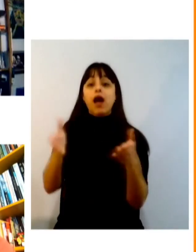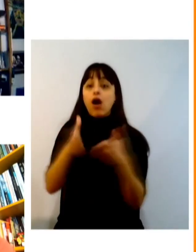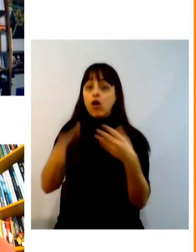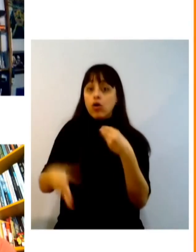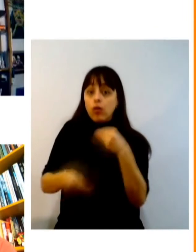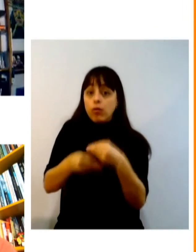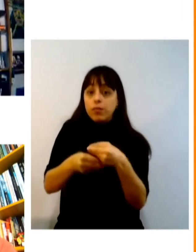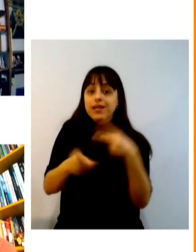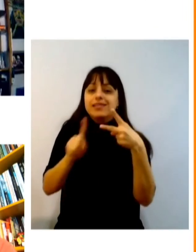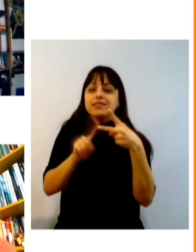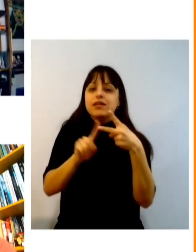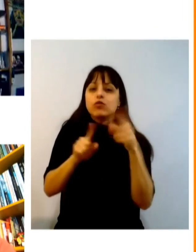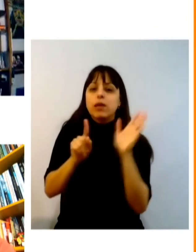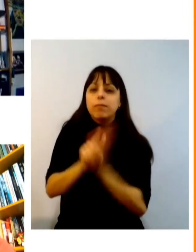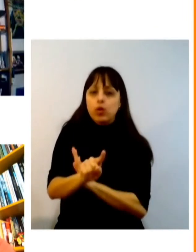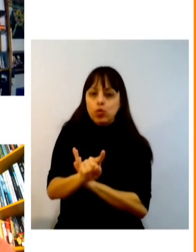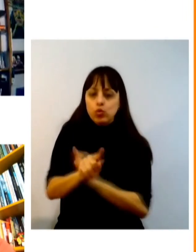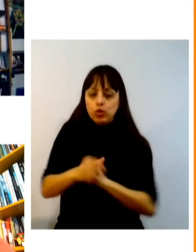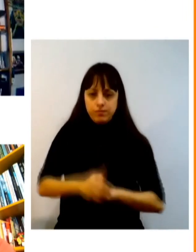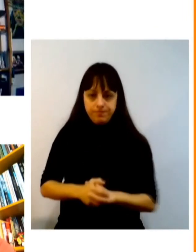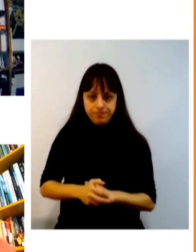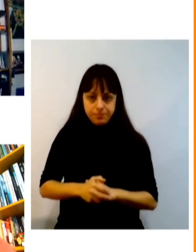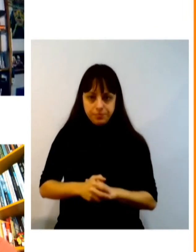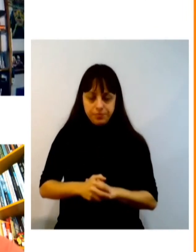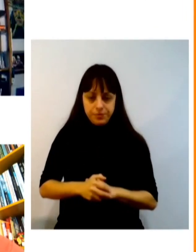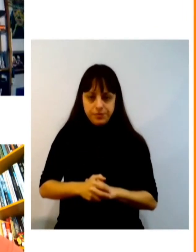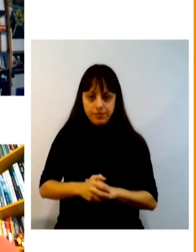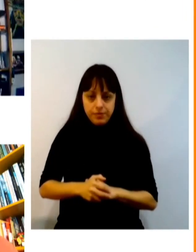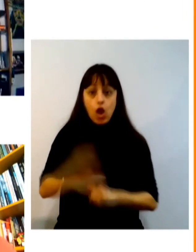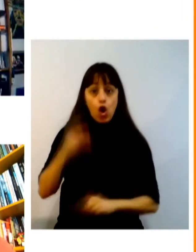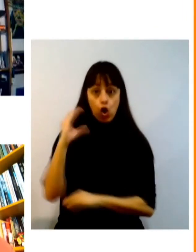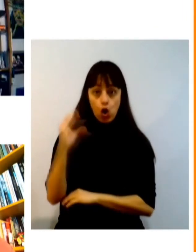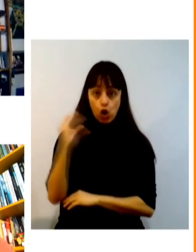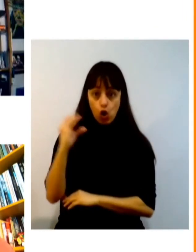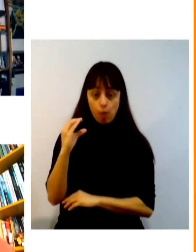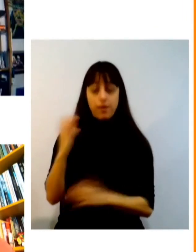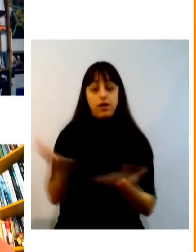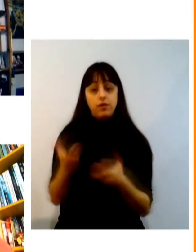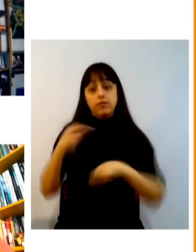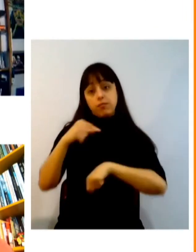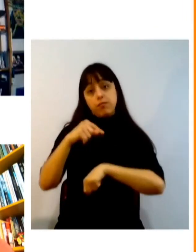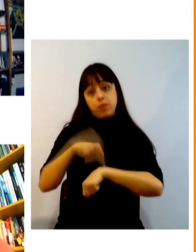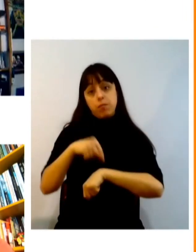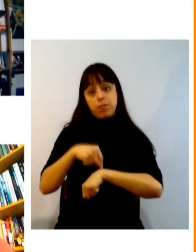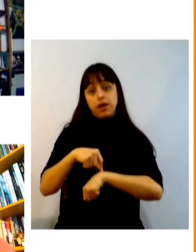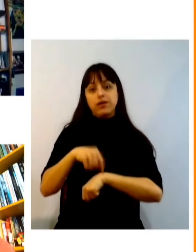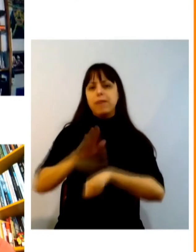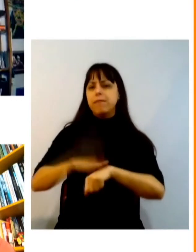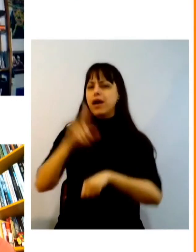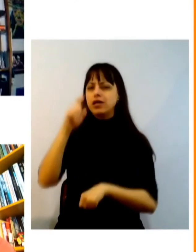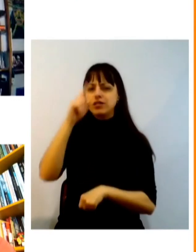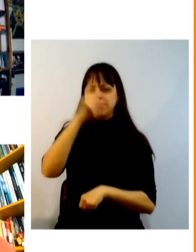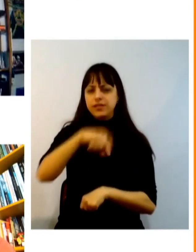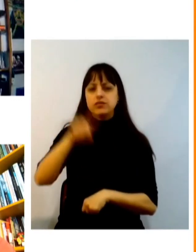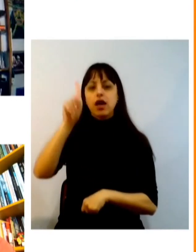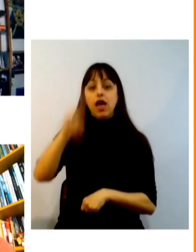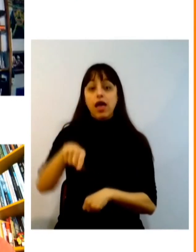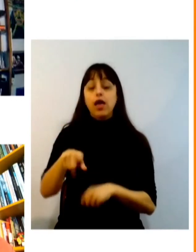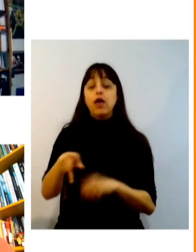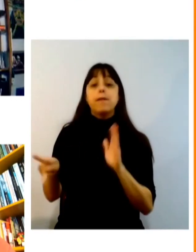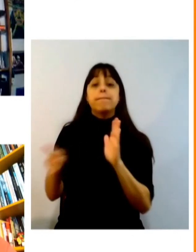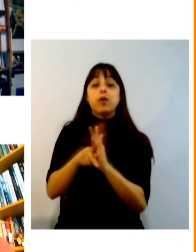por exemplo na Colômbia neste momento as comunidades que tem as situações mais